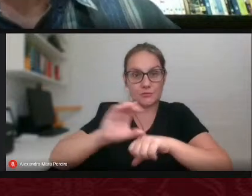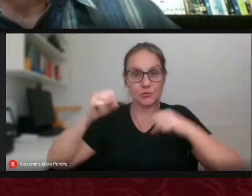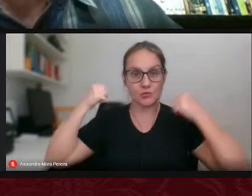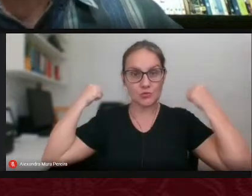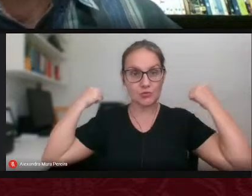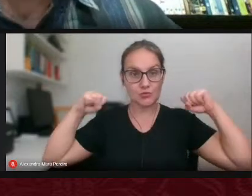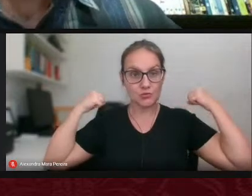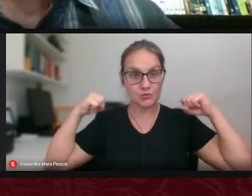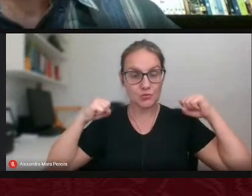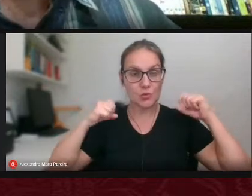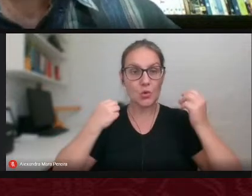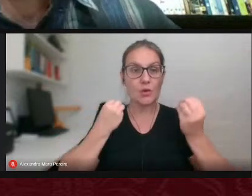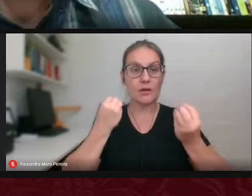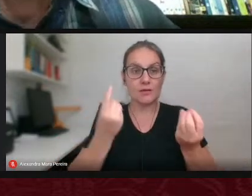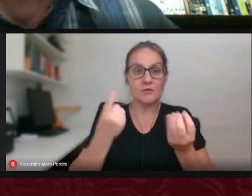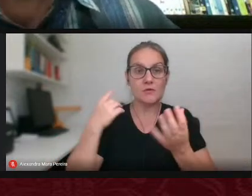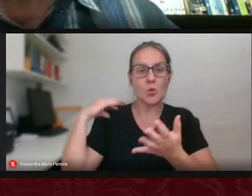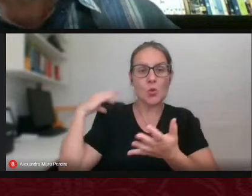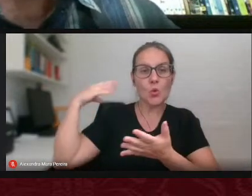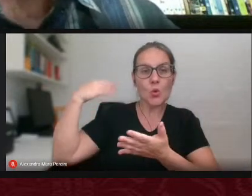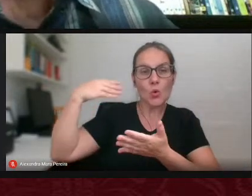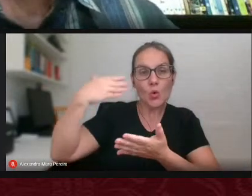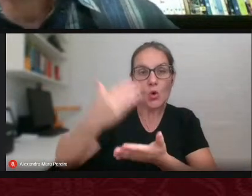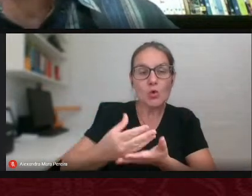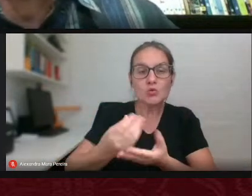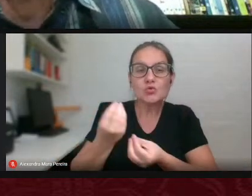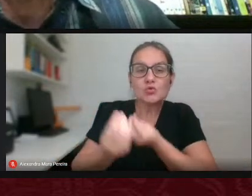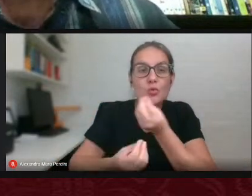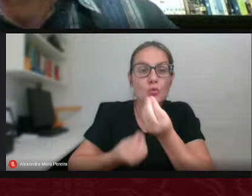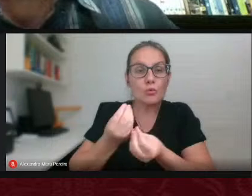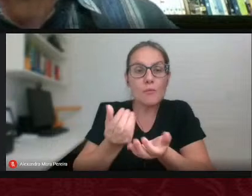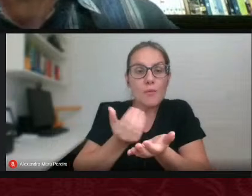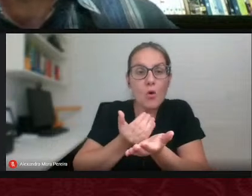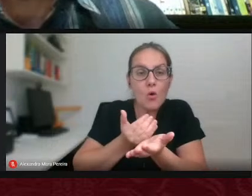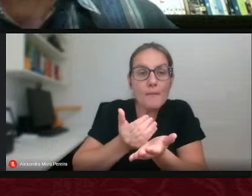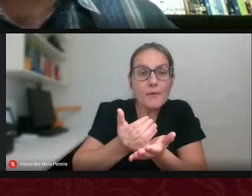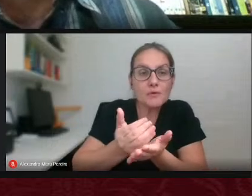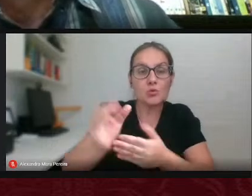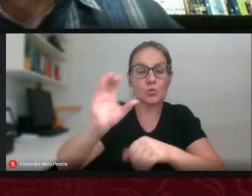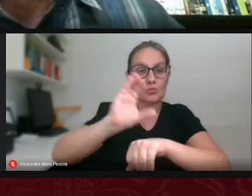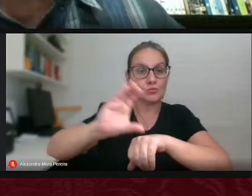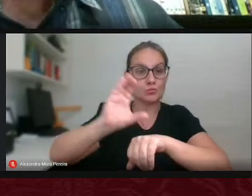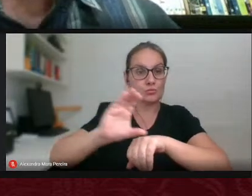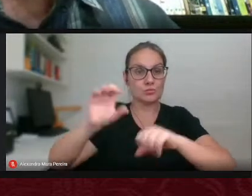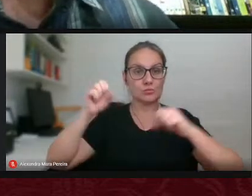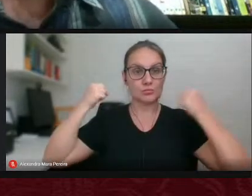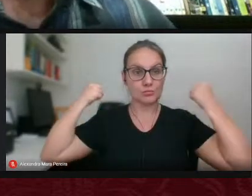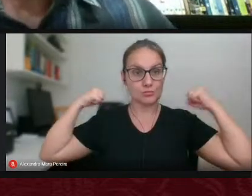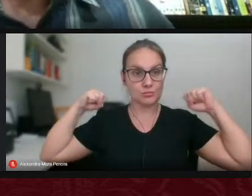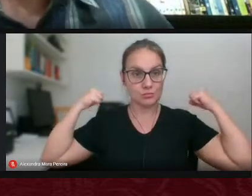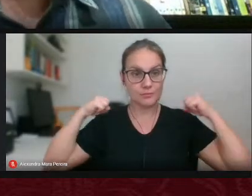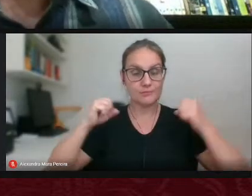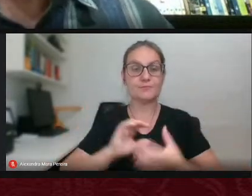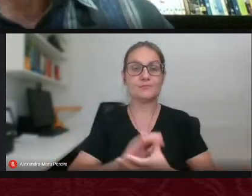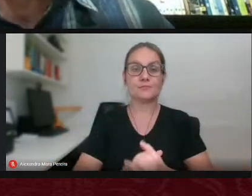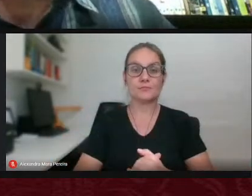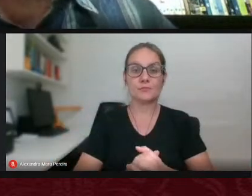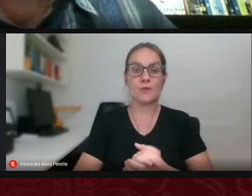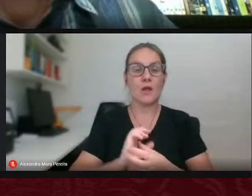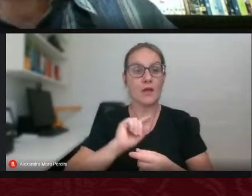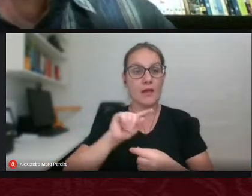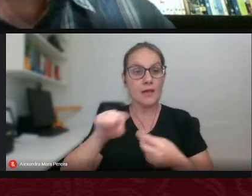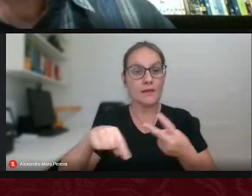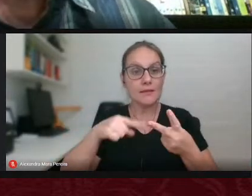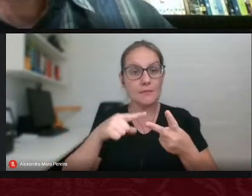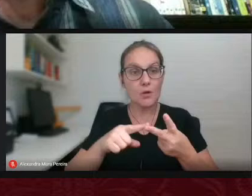recuperação a respeito justamente dos primórdios, de fato, do curso de educação física. Na sequência, nós tratamos